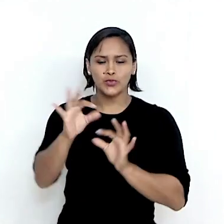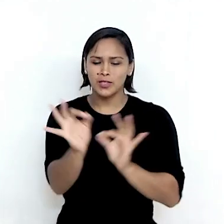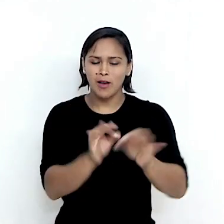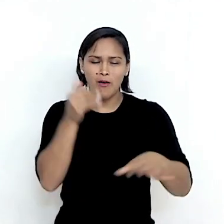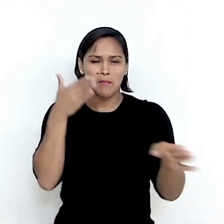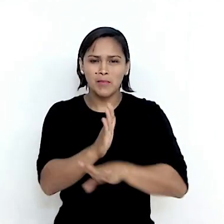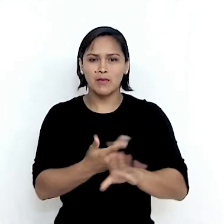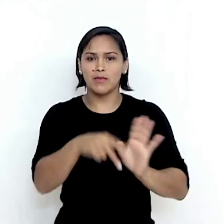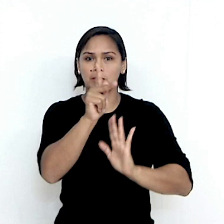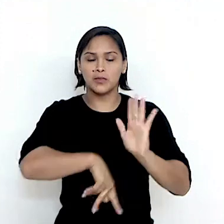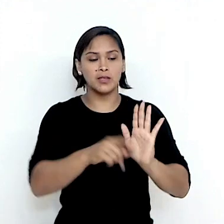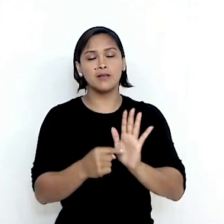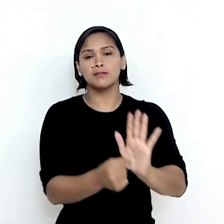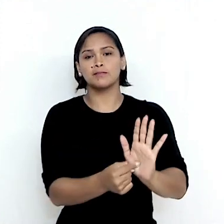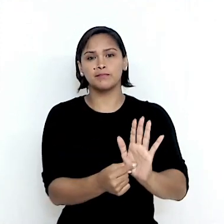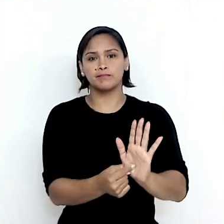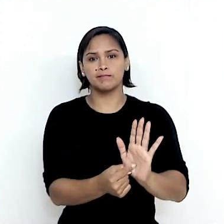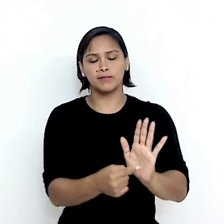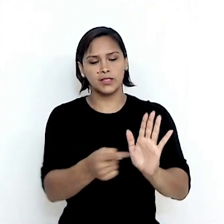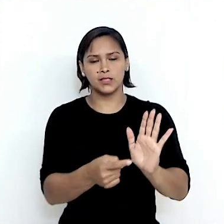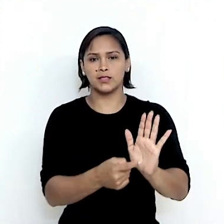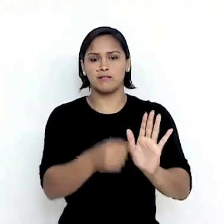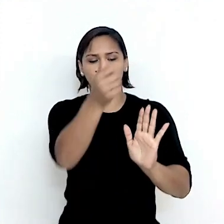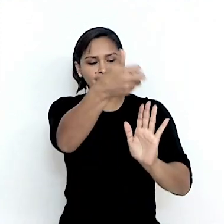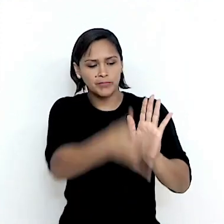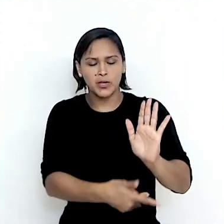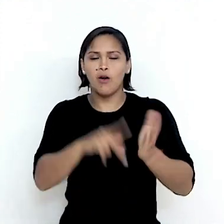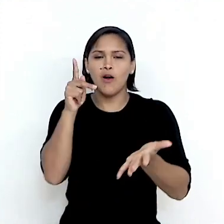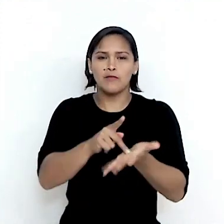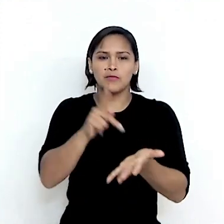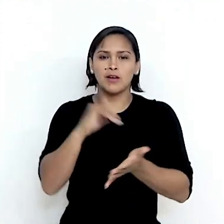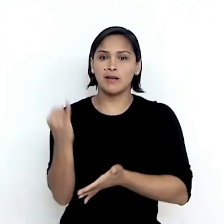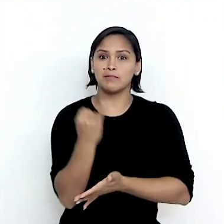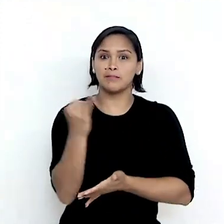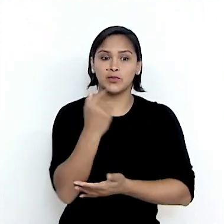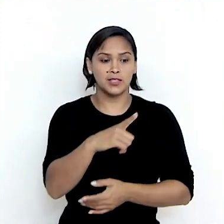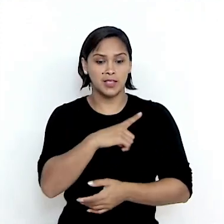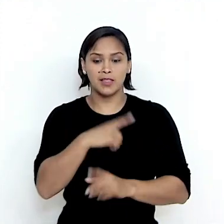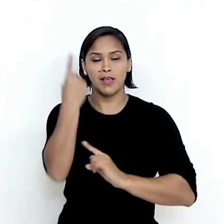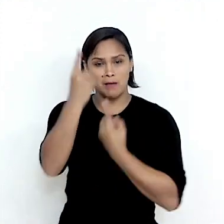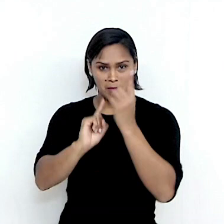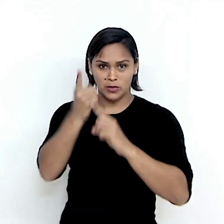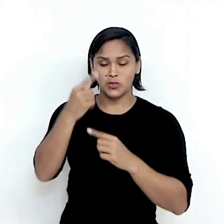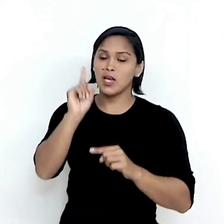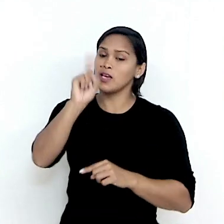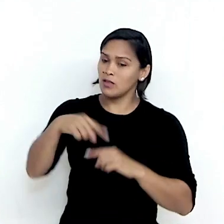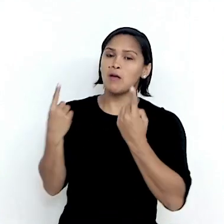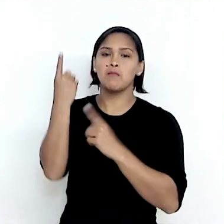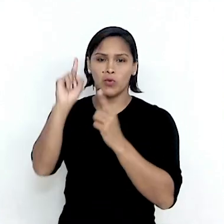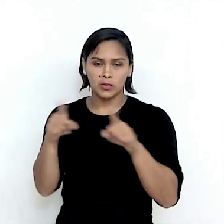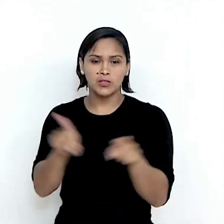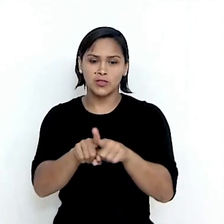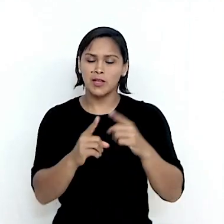projeto e isso mostra realmente a importância que isso tem para o Chile e se é importante para o Chile, é